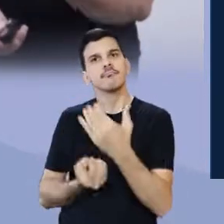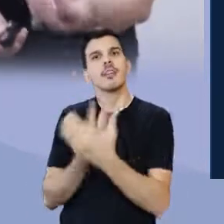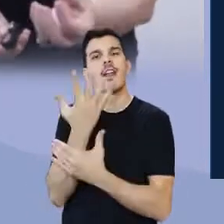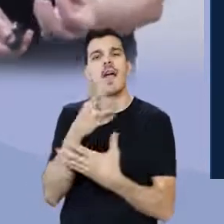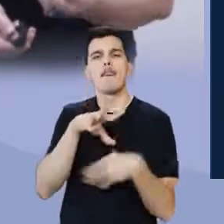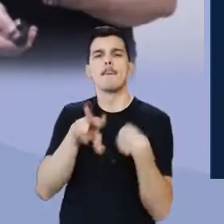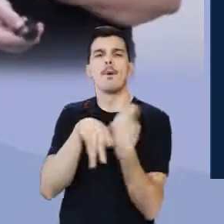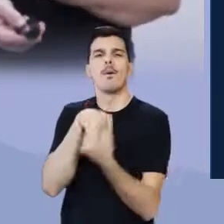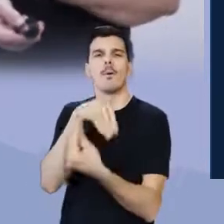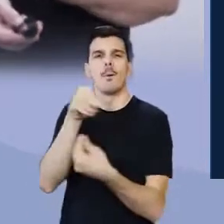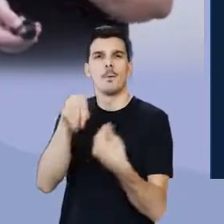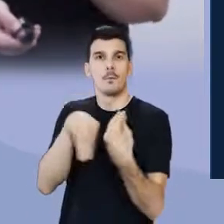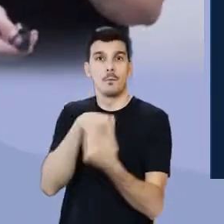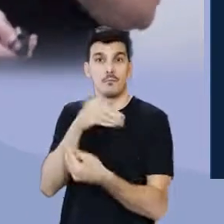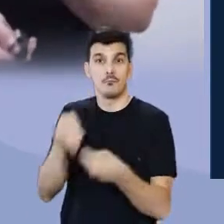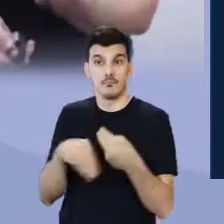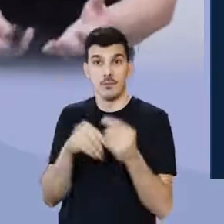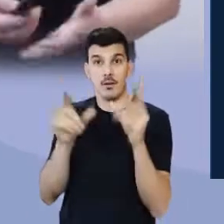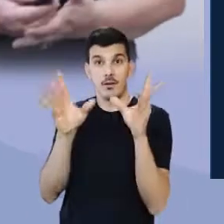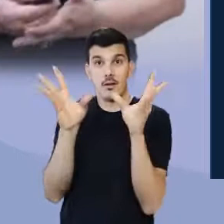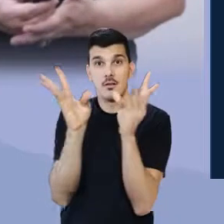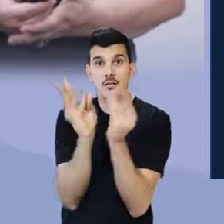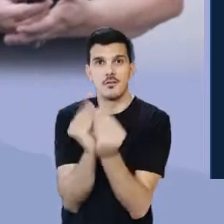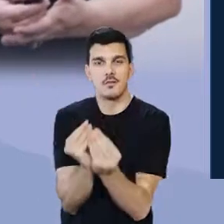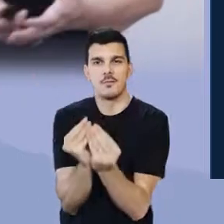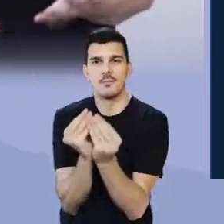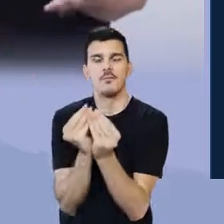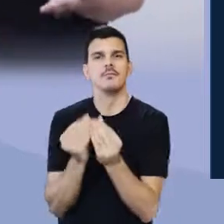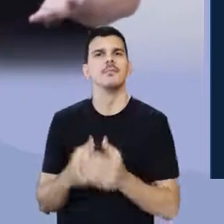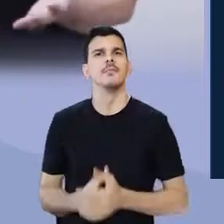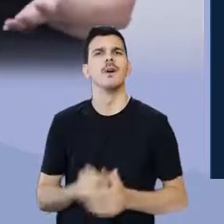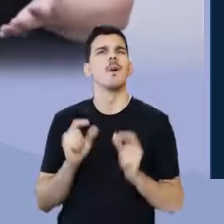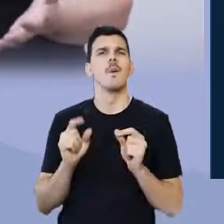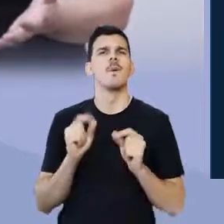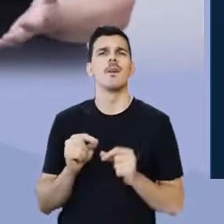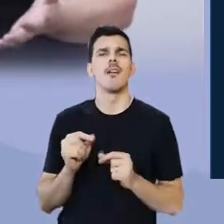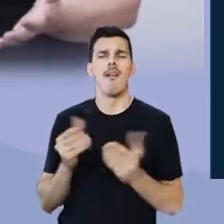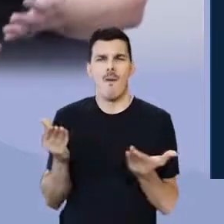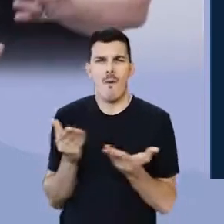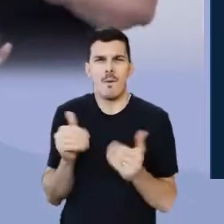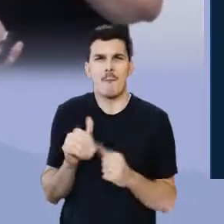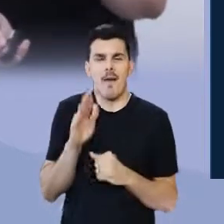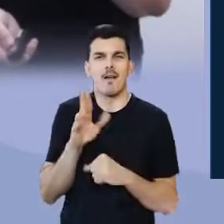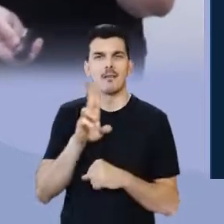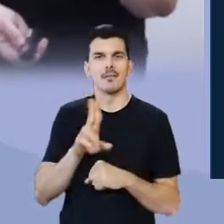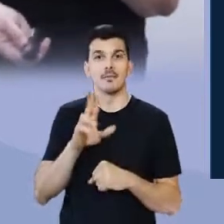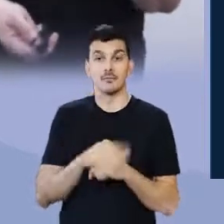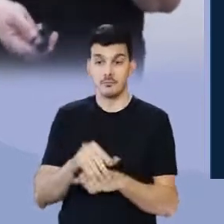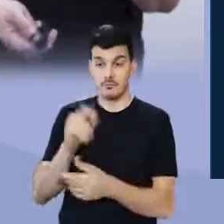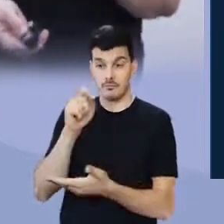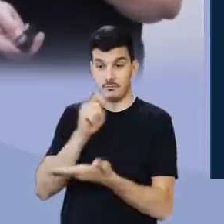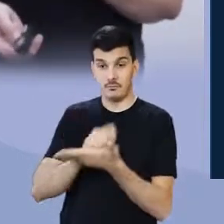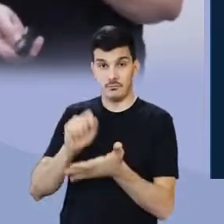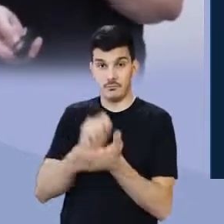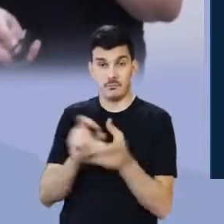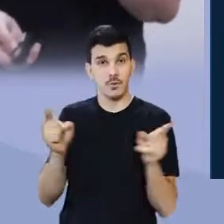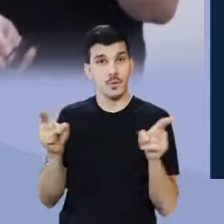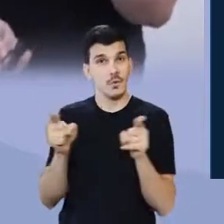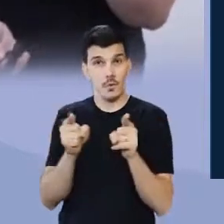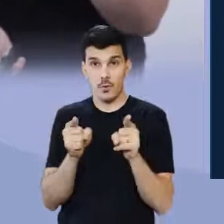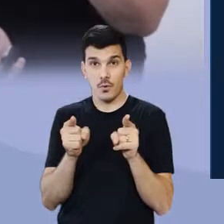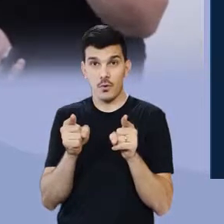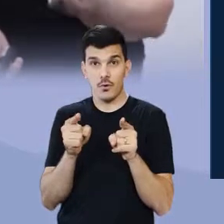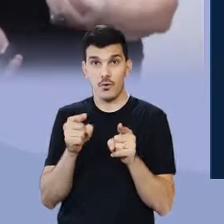misturar, reduzir? O que é tendente hoje? Uma escrita pequena